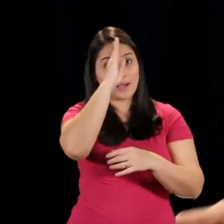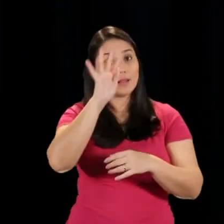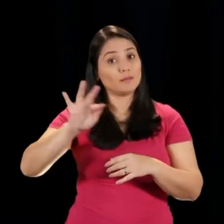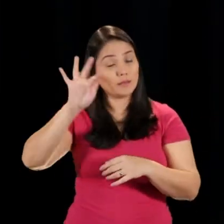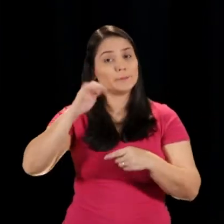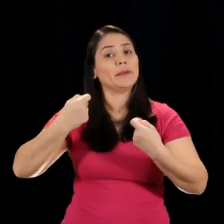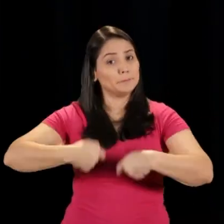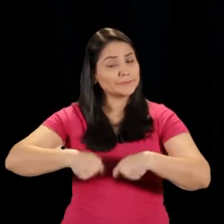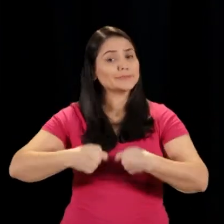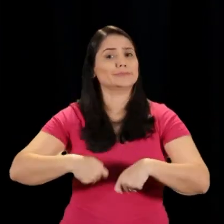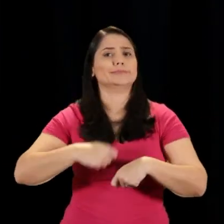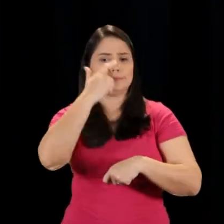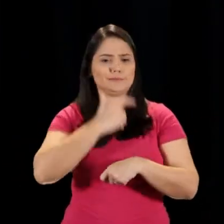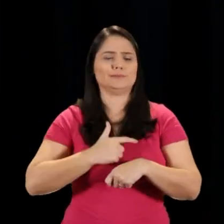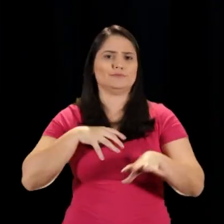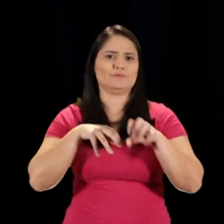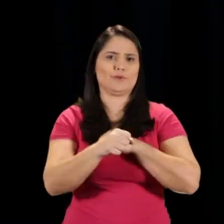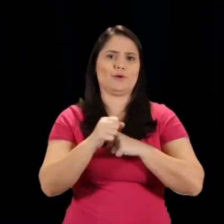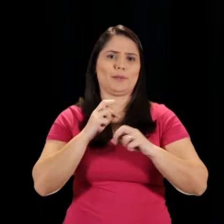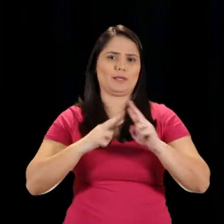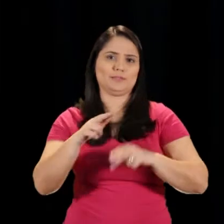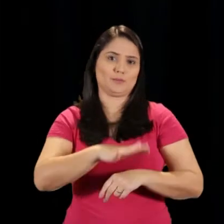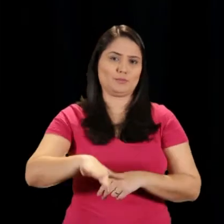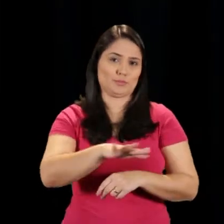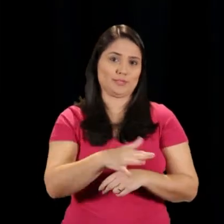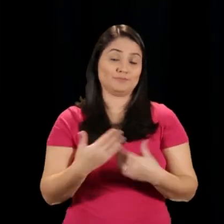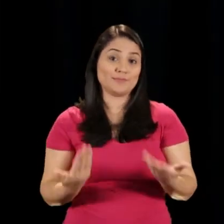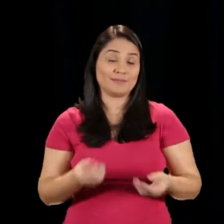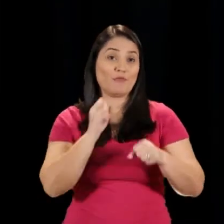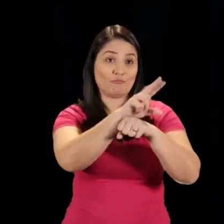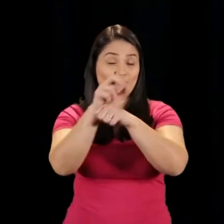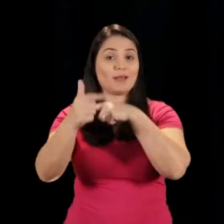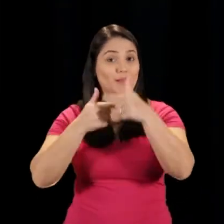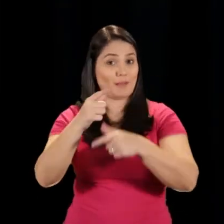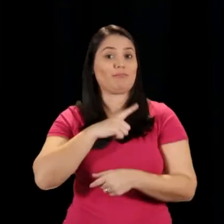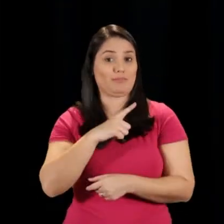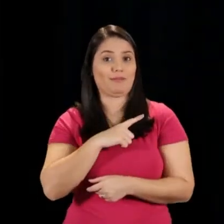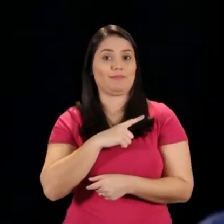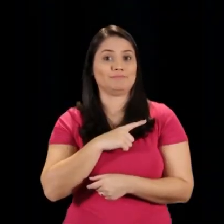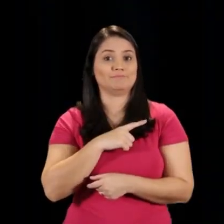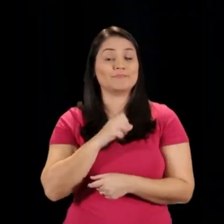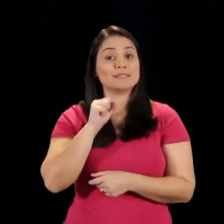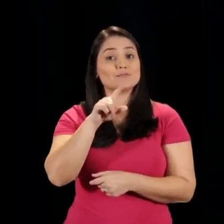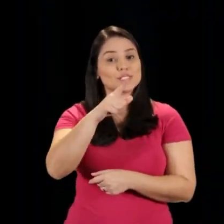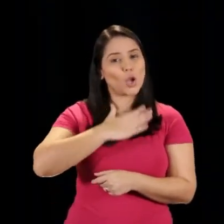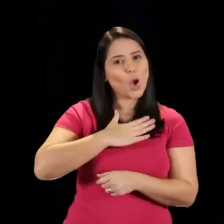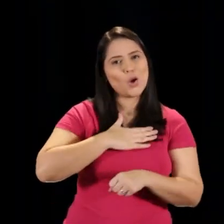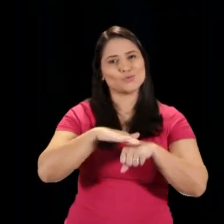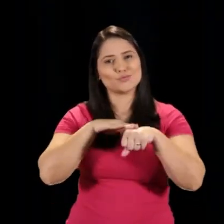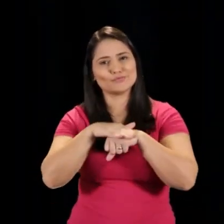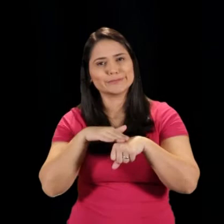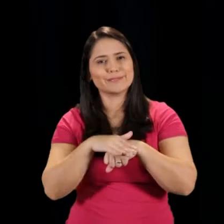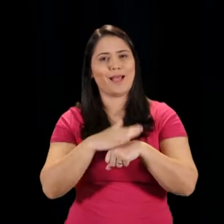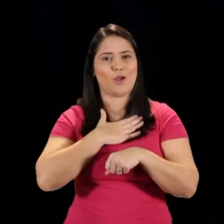acadêmica mesmo, precisa de Relações Públicas. Então, vaga de emprego não vai faltar para você. Se você gosta de